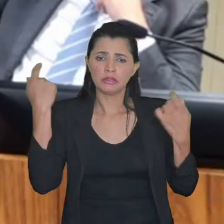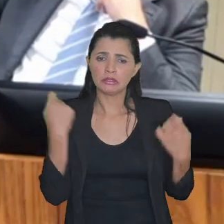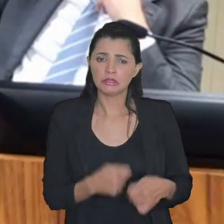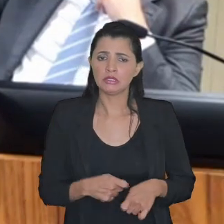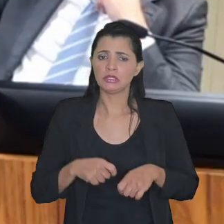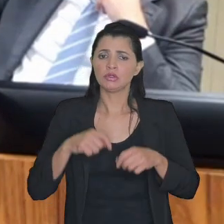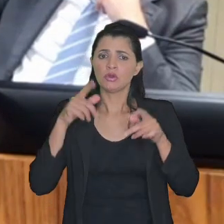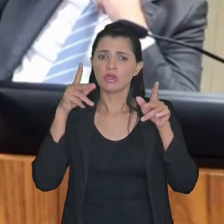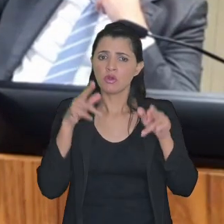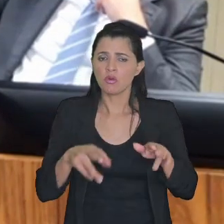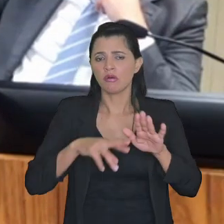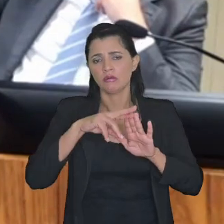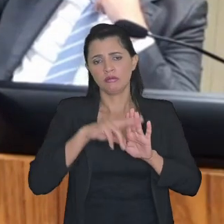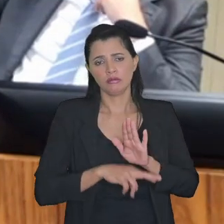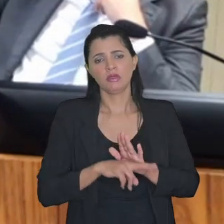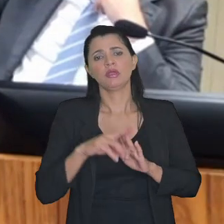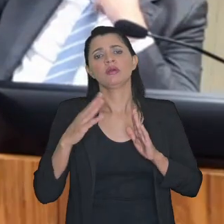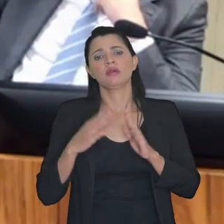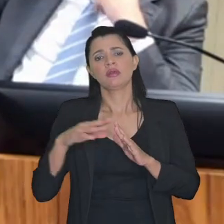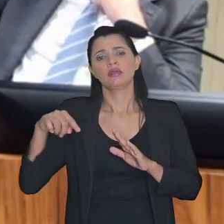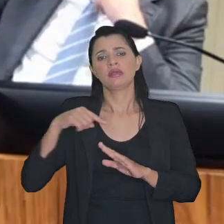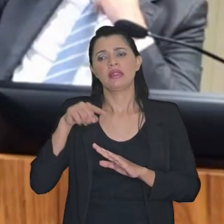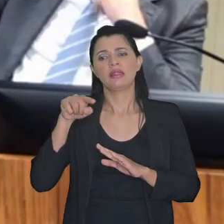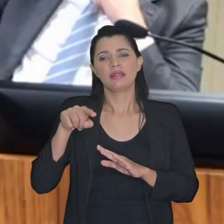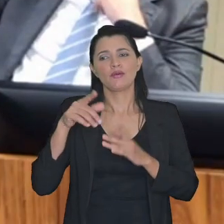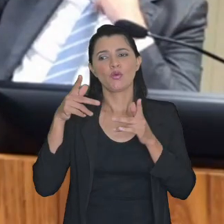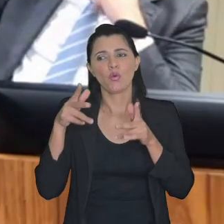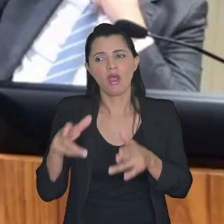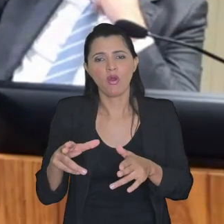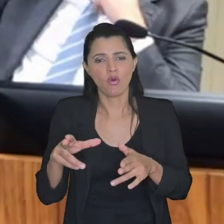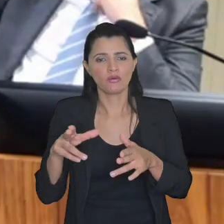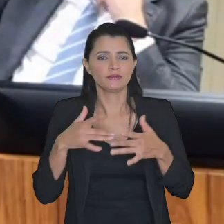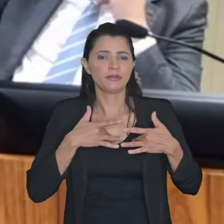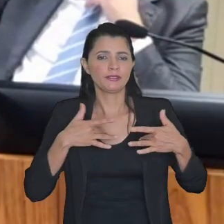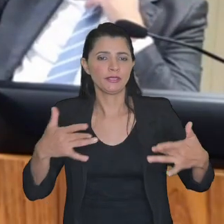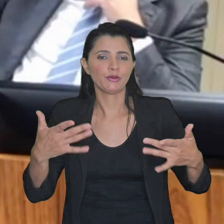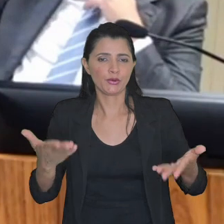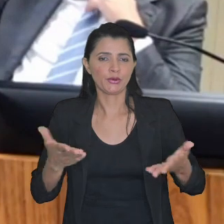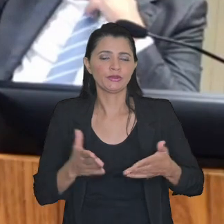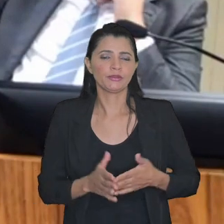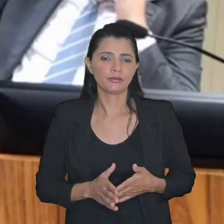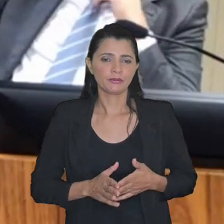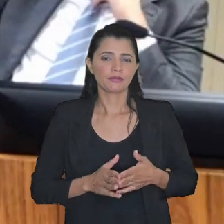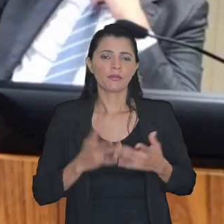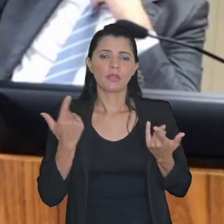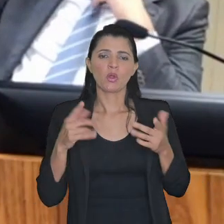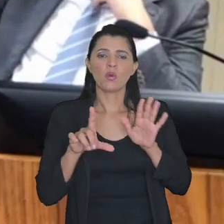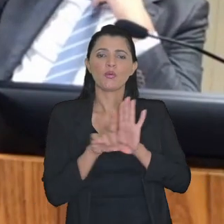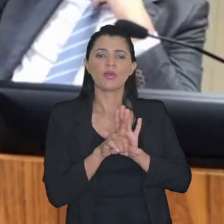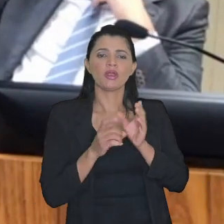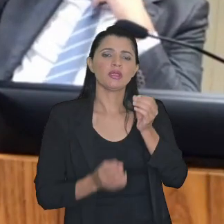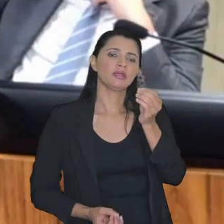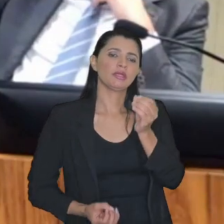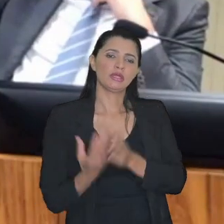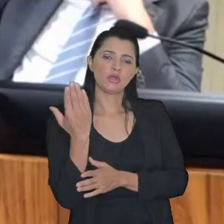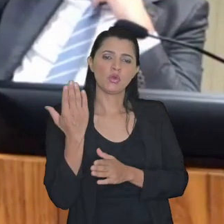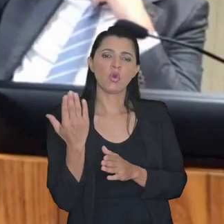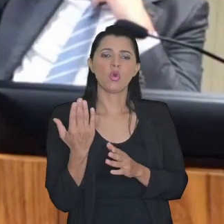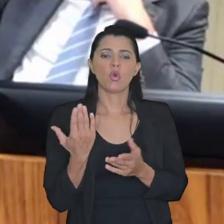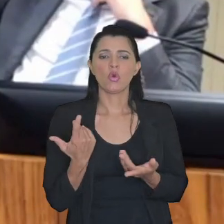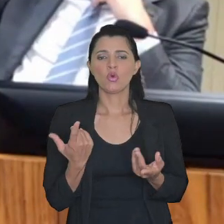ter o mesmo regime da santa casa de misericórdia como se a lei tivesse criado um